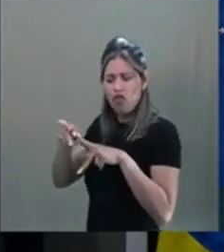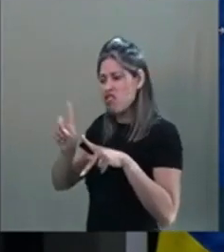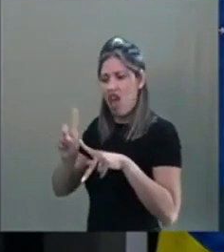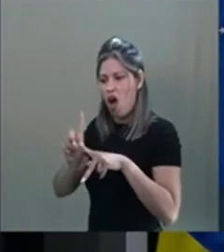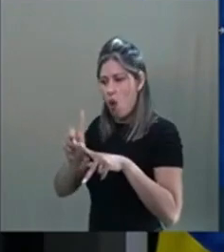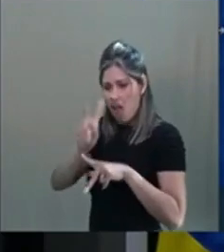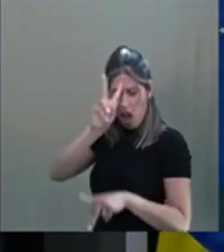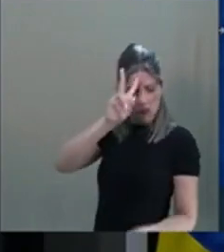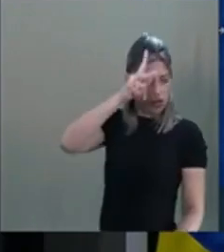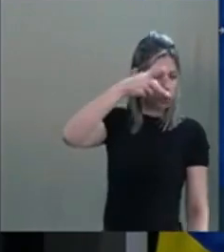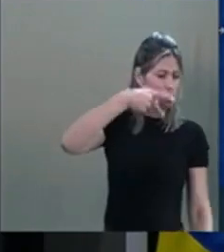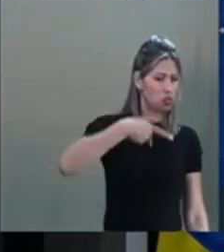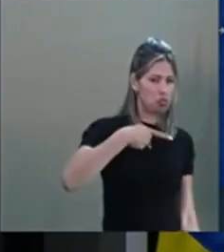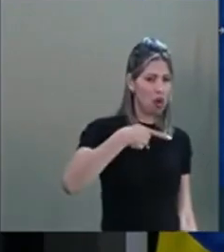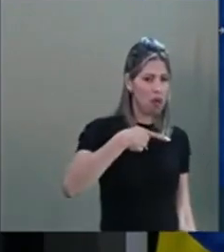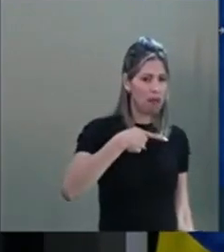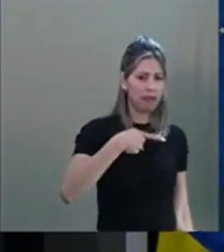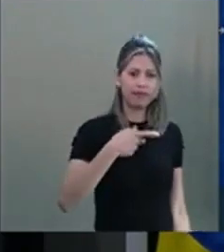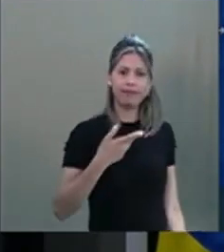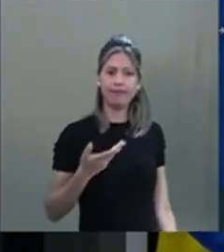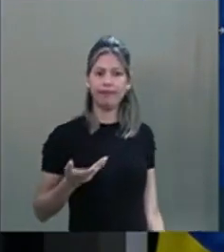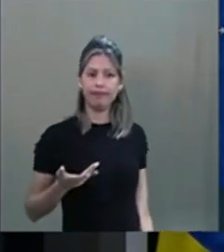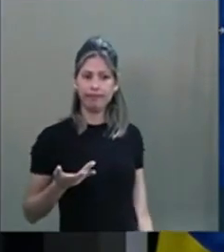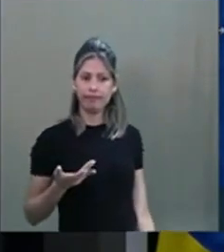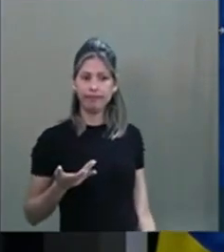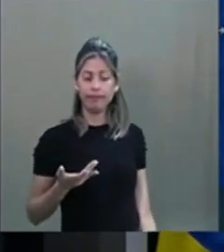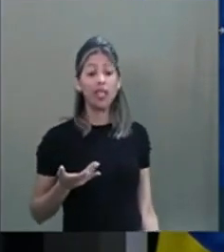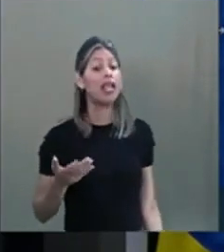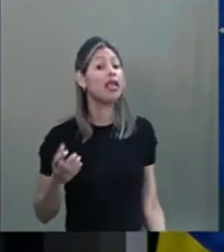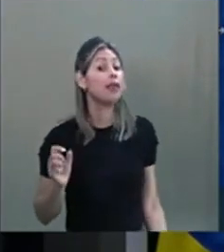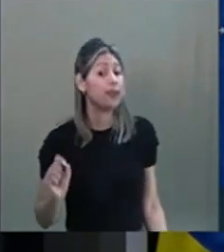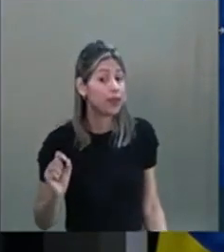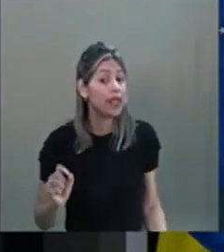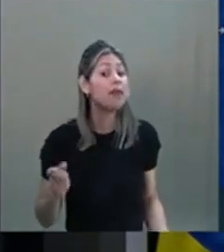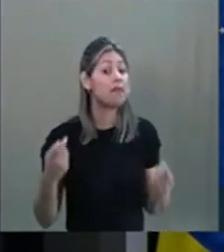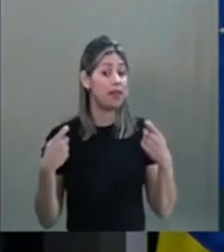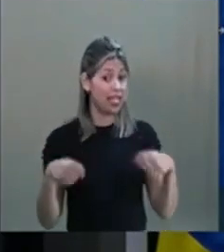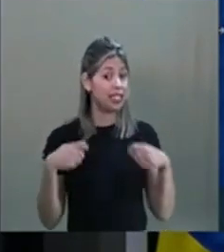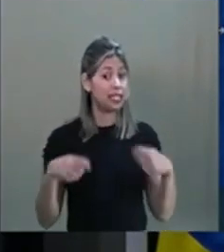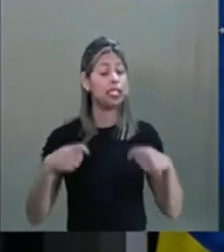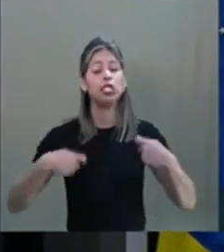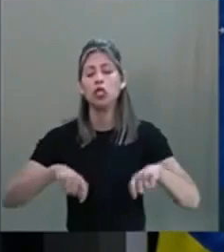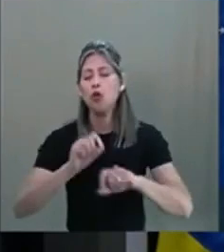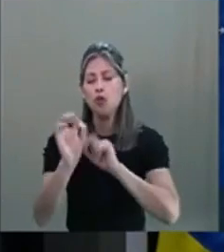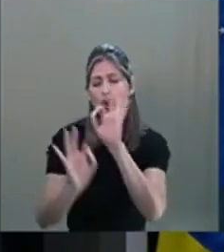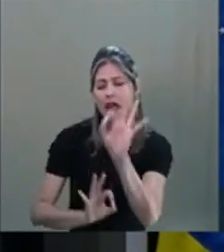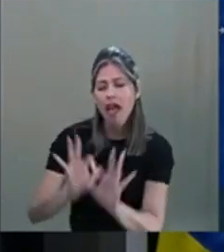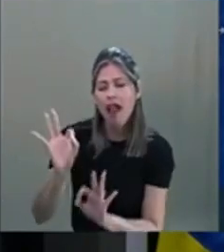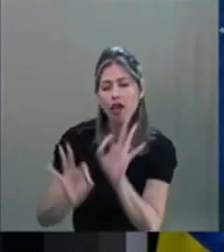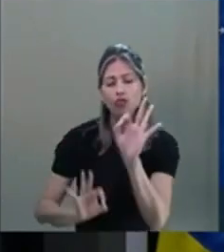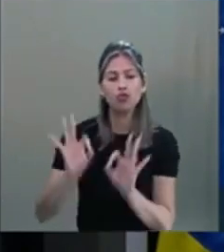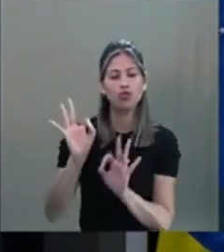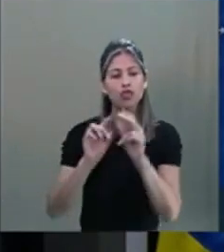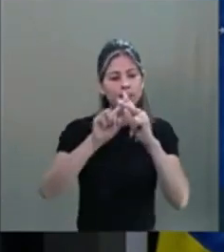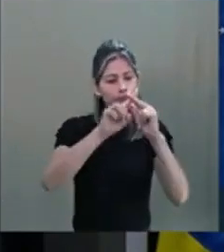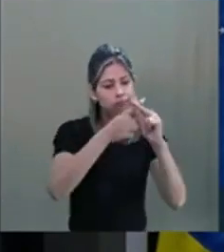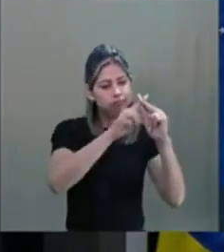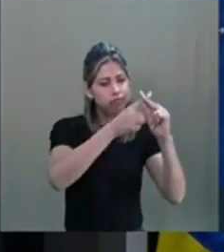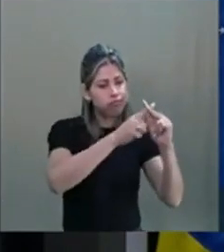partido. Então, talvez, precise haver um ajuste mundial político.